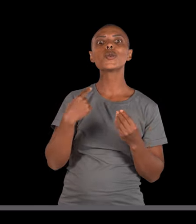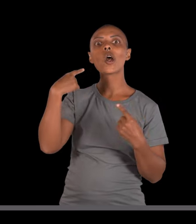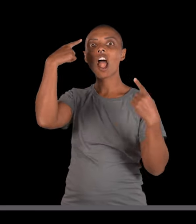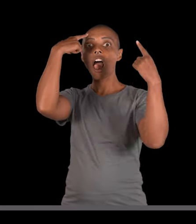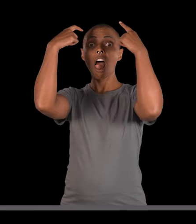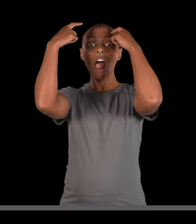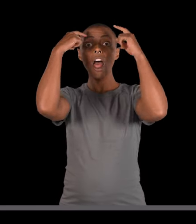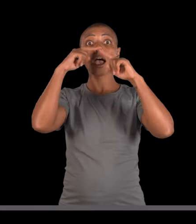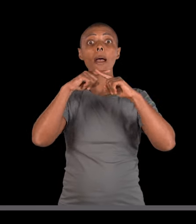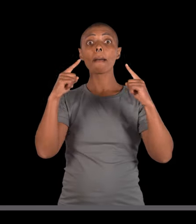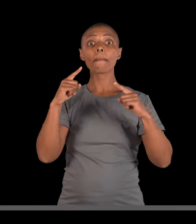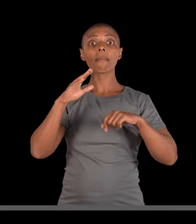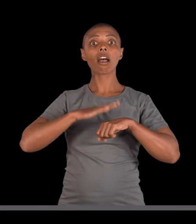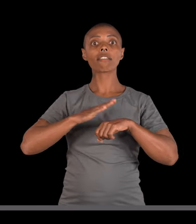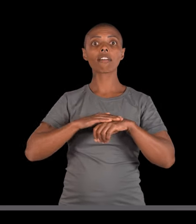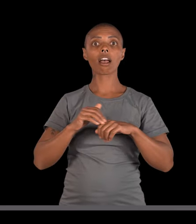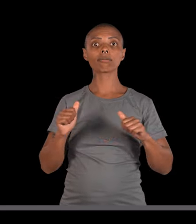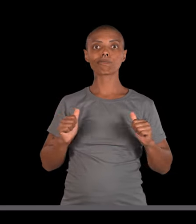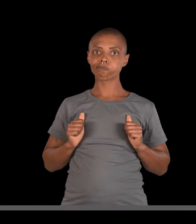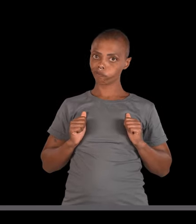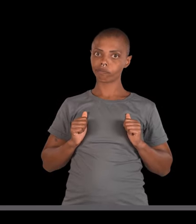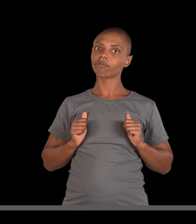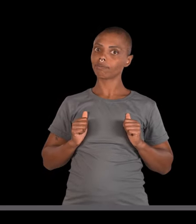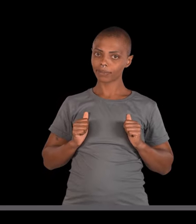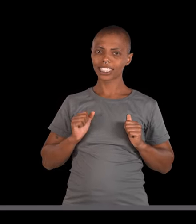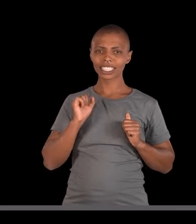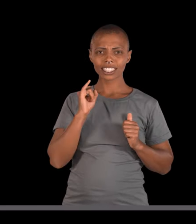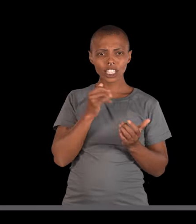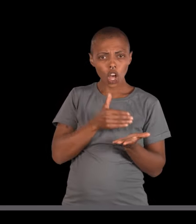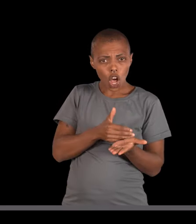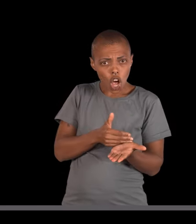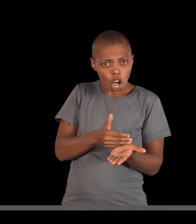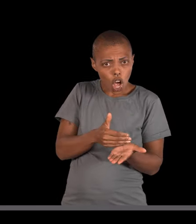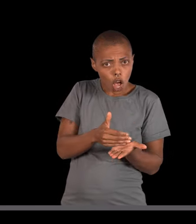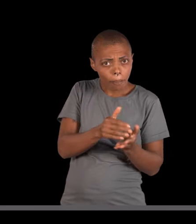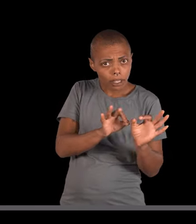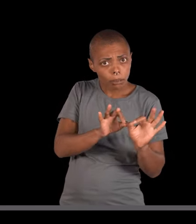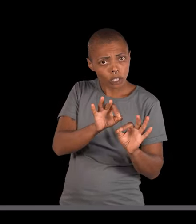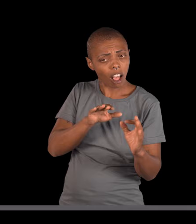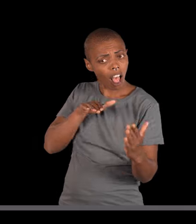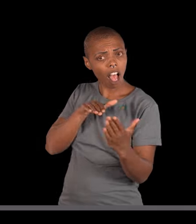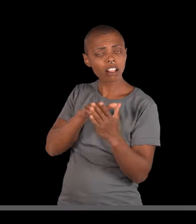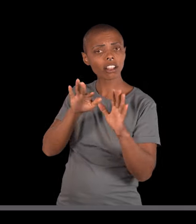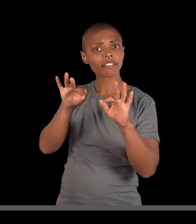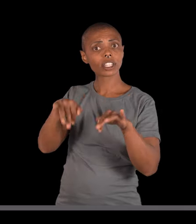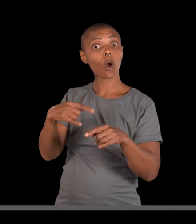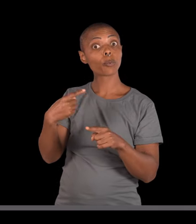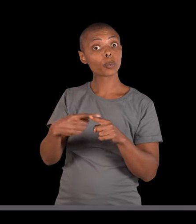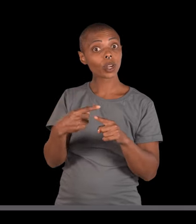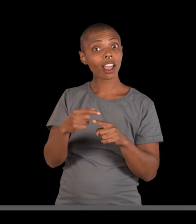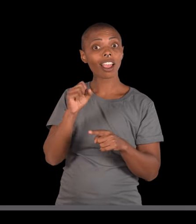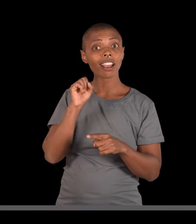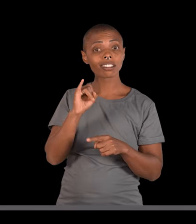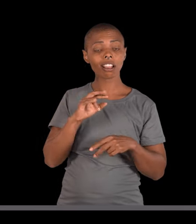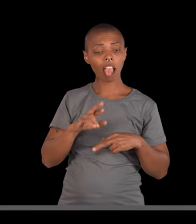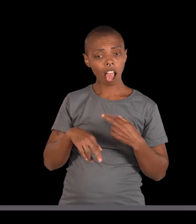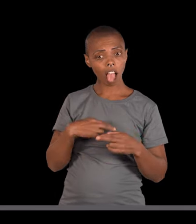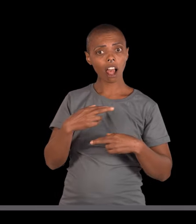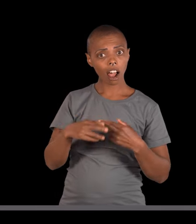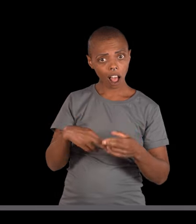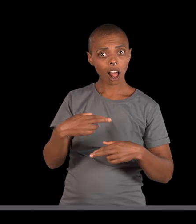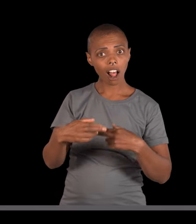Cuidado para não ter muita iniciativa e pouca acabativa, ou seja, quando você começar um projeto,